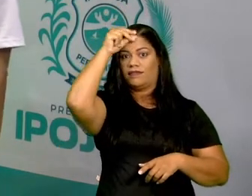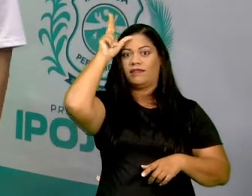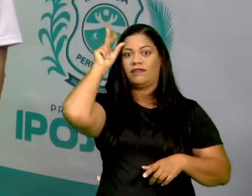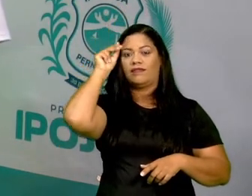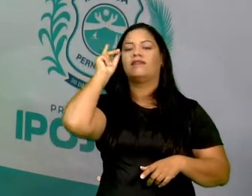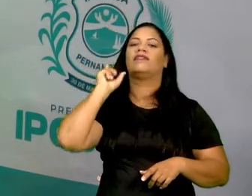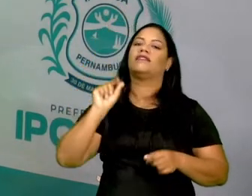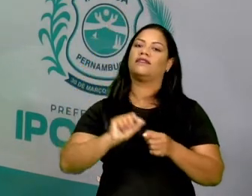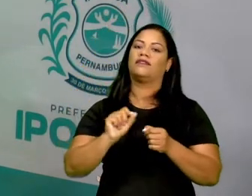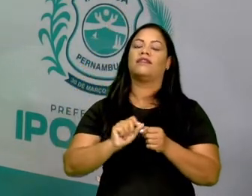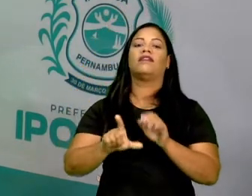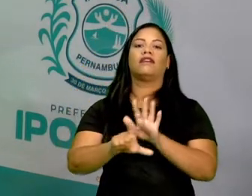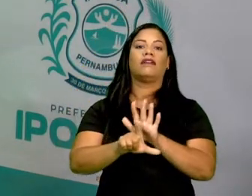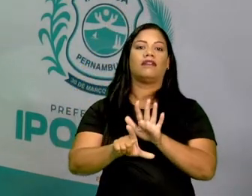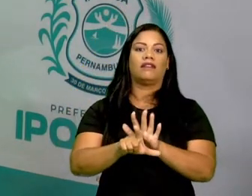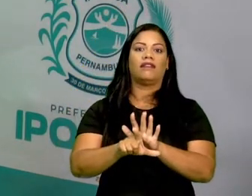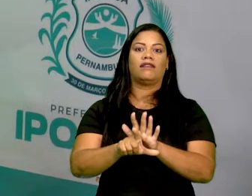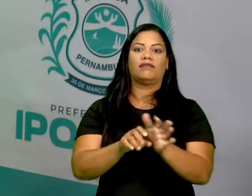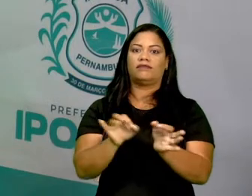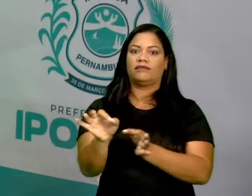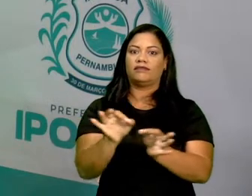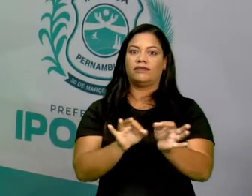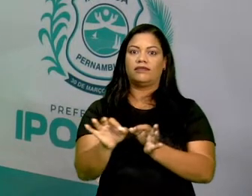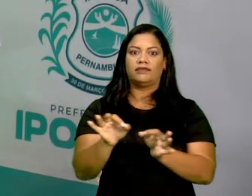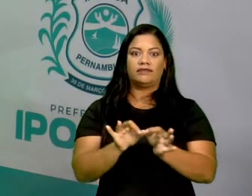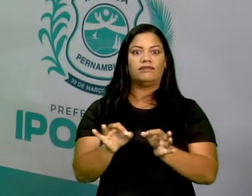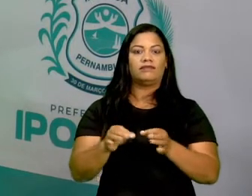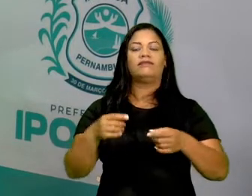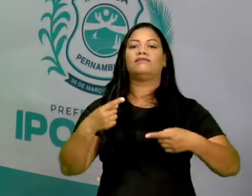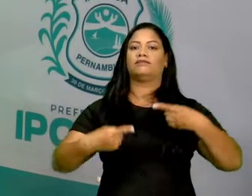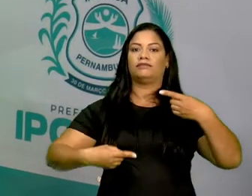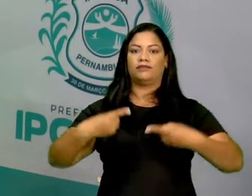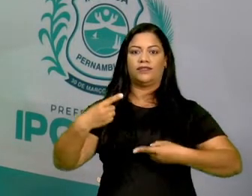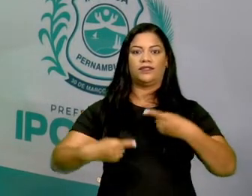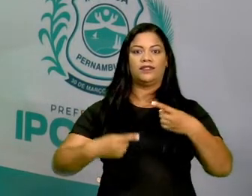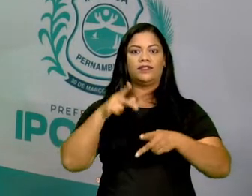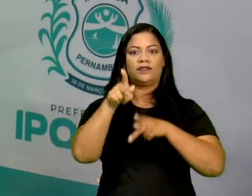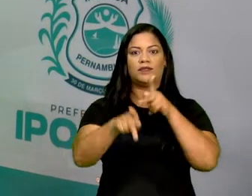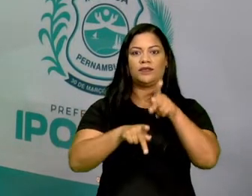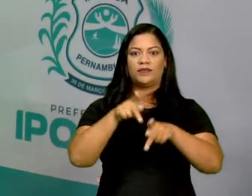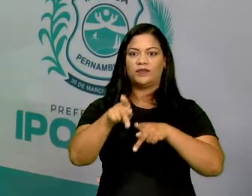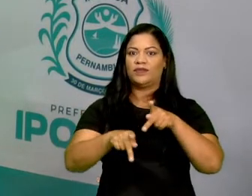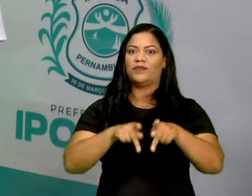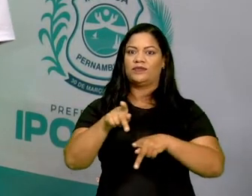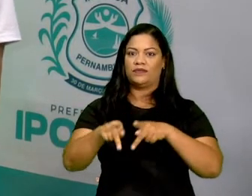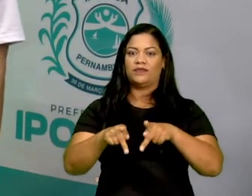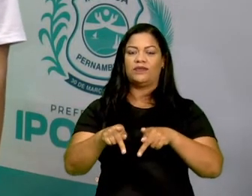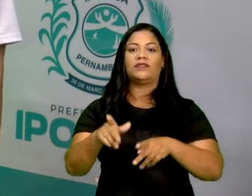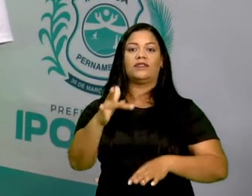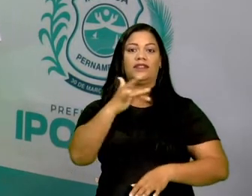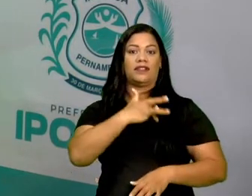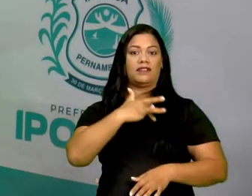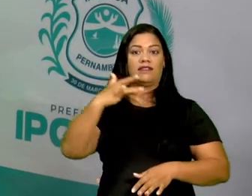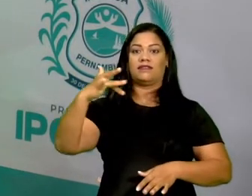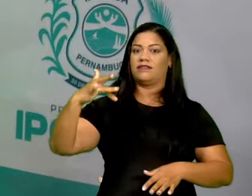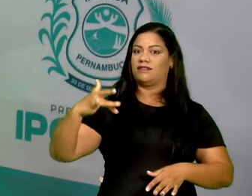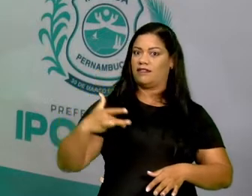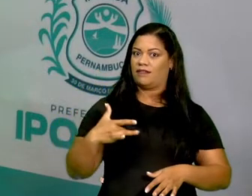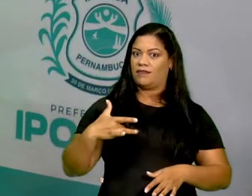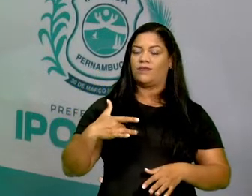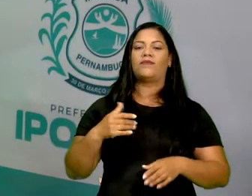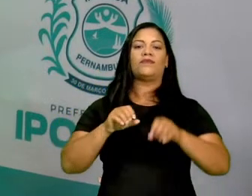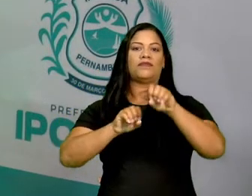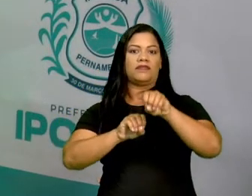leis e elaboração de políticas públicas para promover a saúde, a